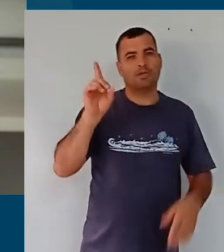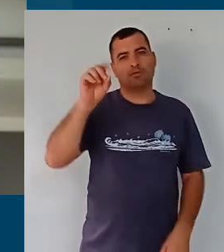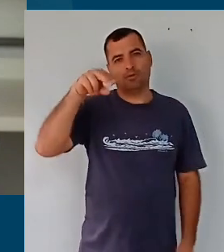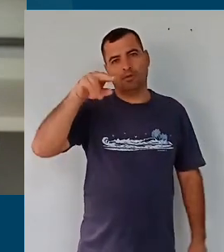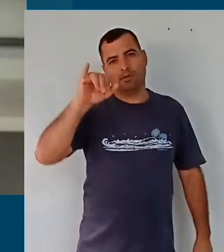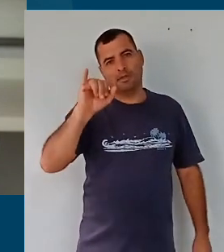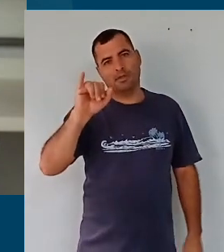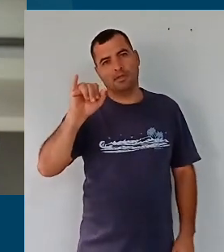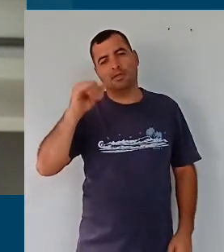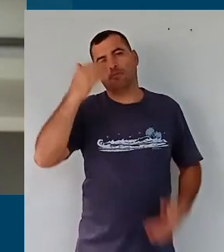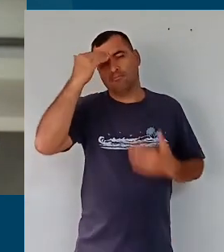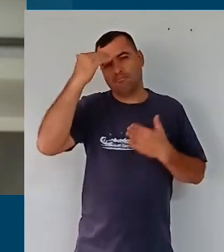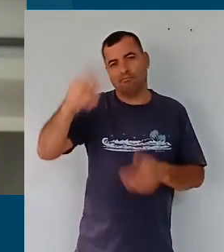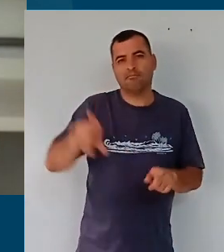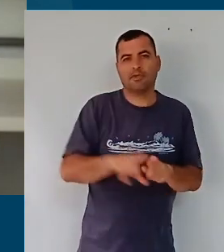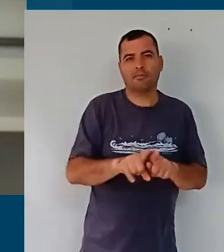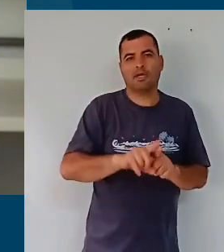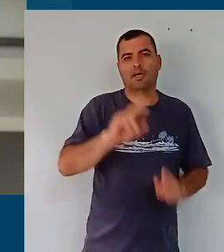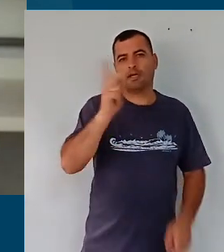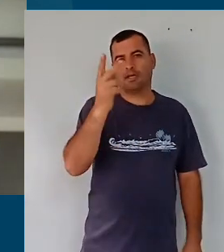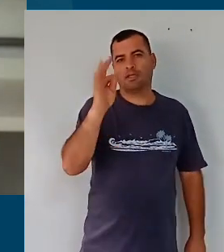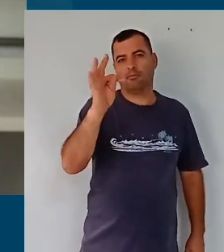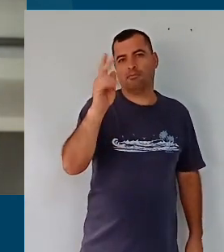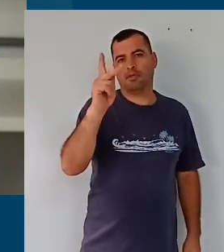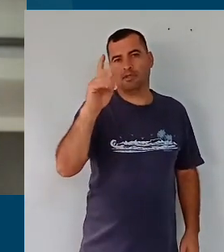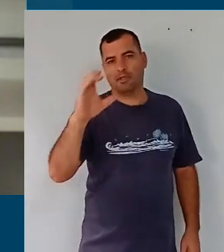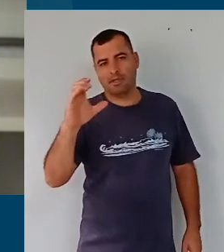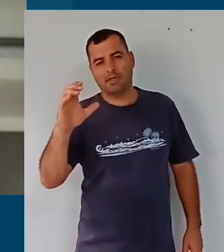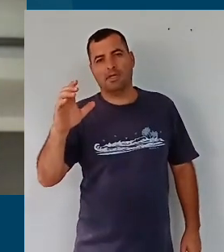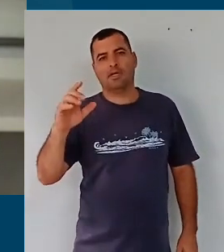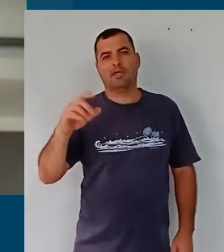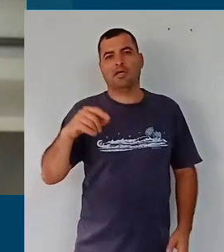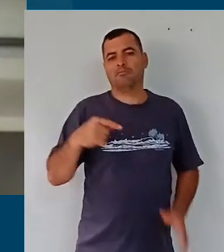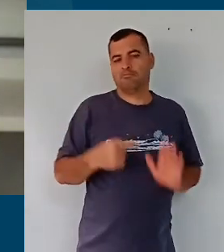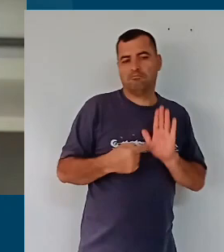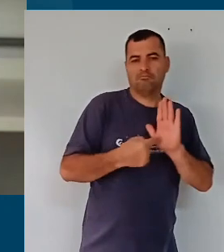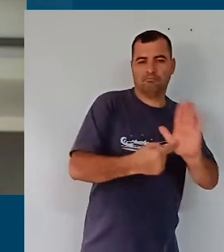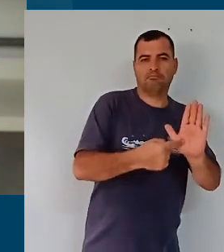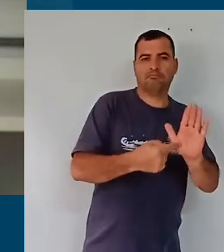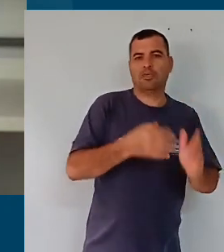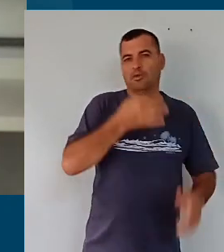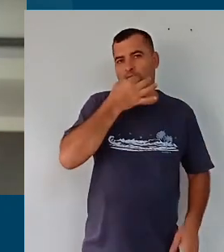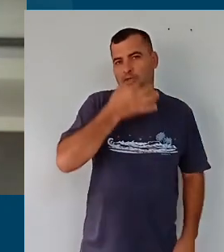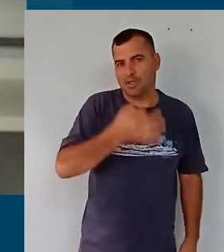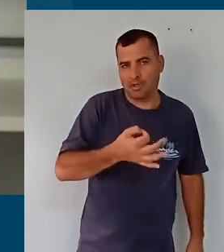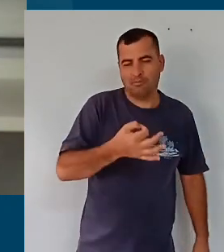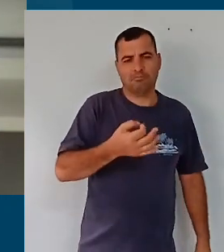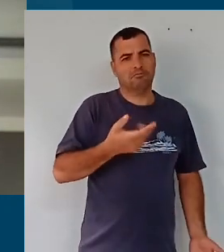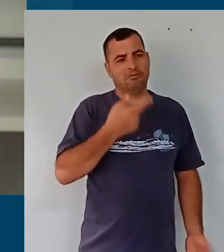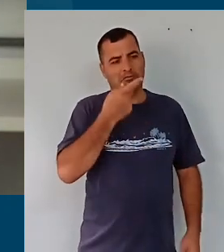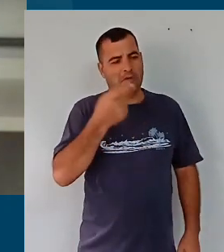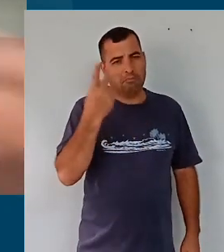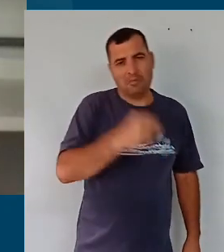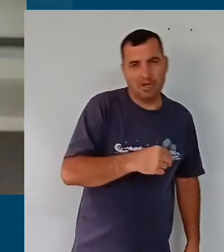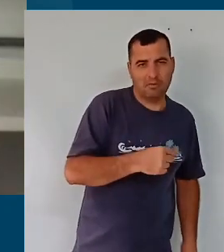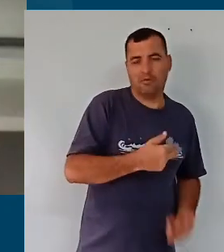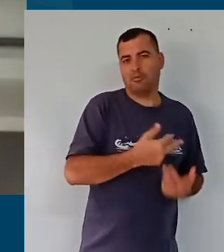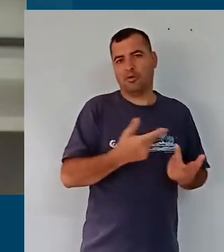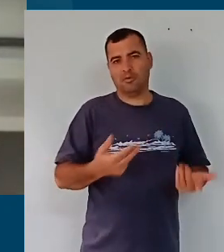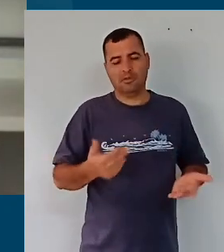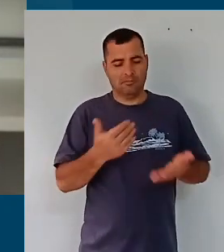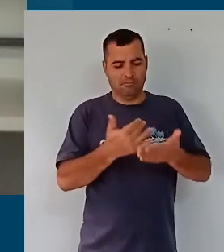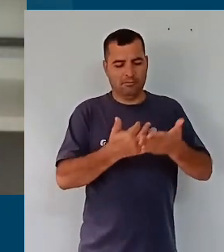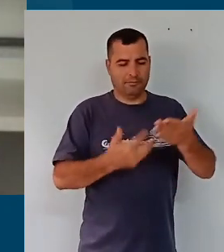Donizete, vieram das HTPCs, vieram das propostas que foram, propostas, sugestões e críticas postadas